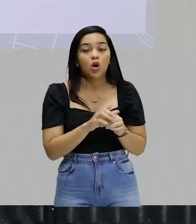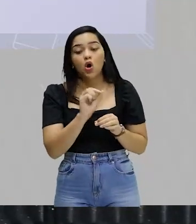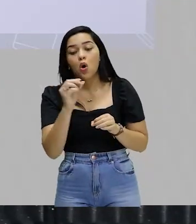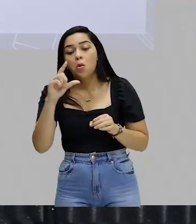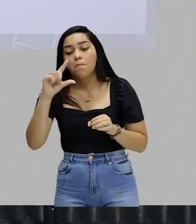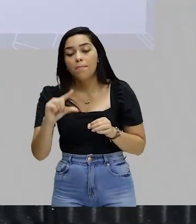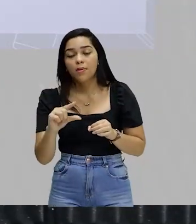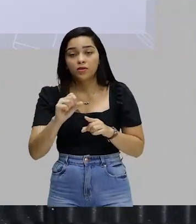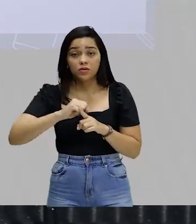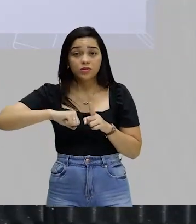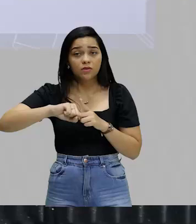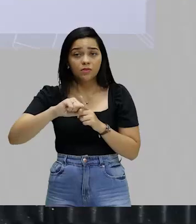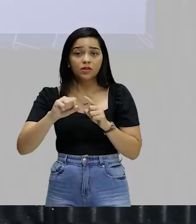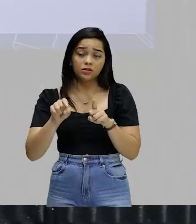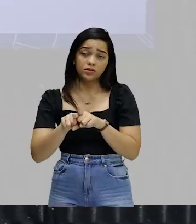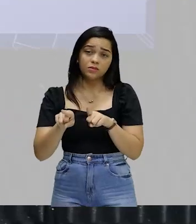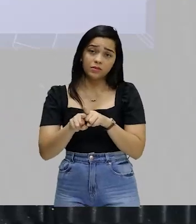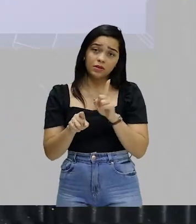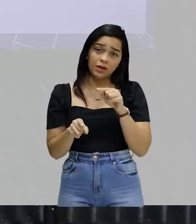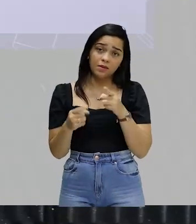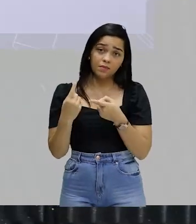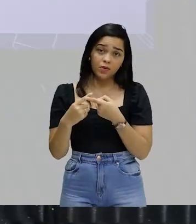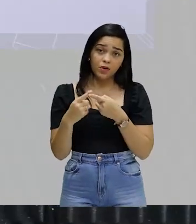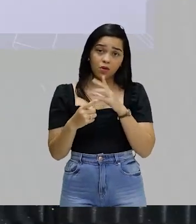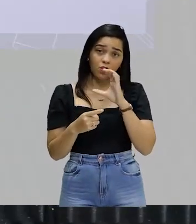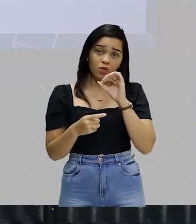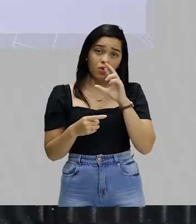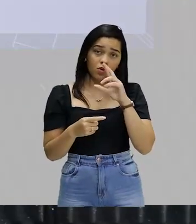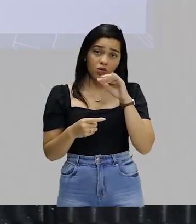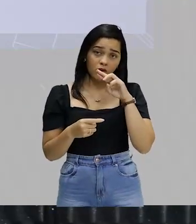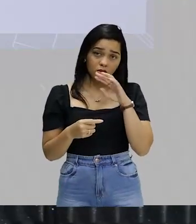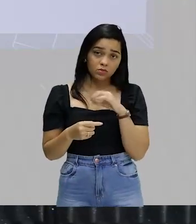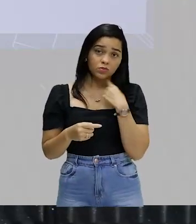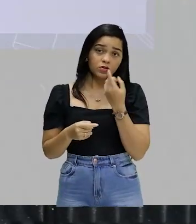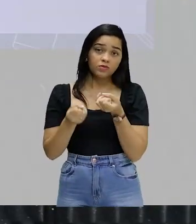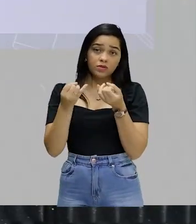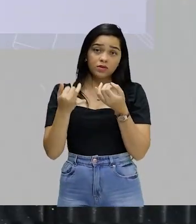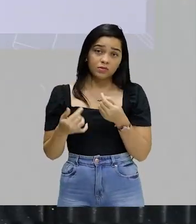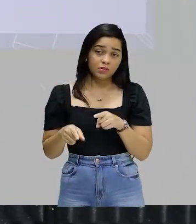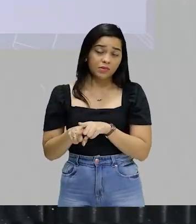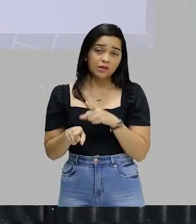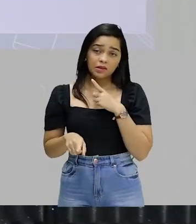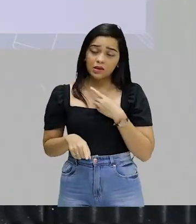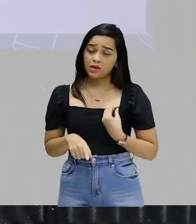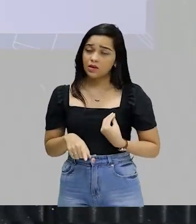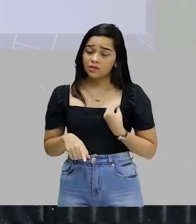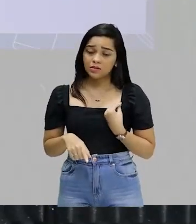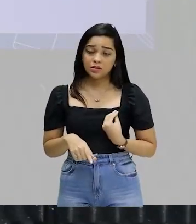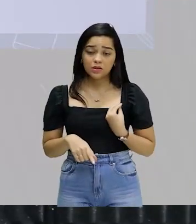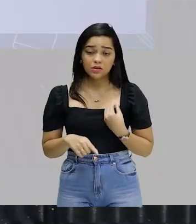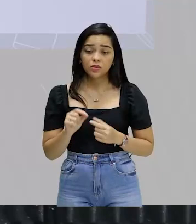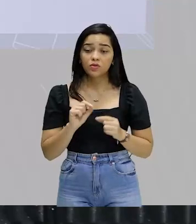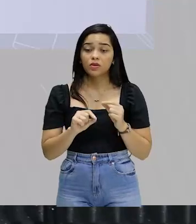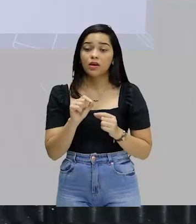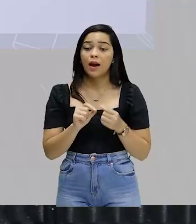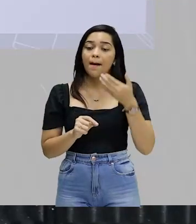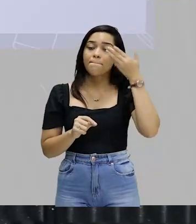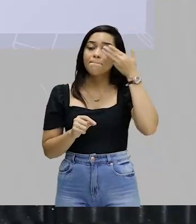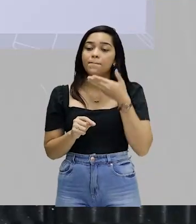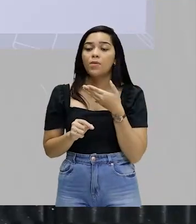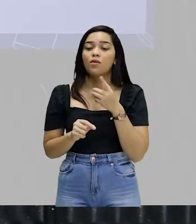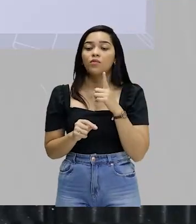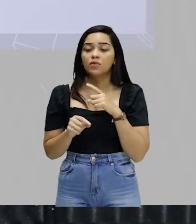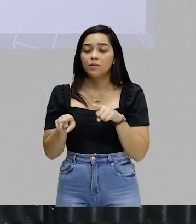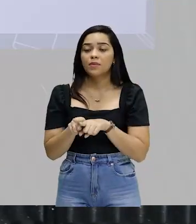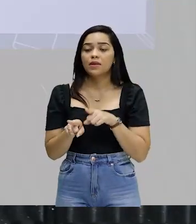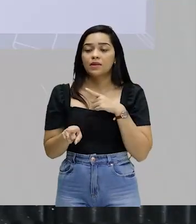discriminada socialmente. Isso que o colorismo está dizendo para a gente. Sua existência é a prova de